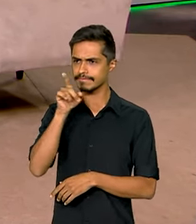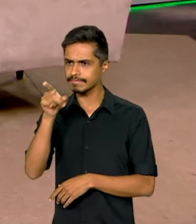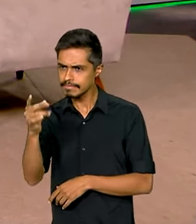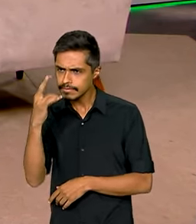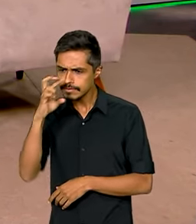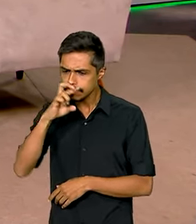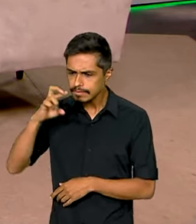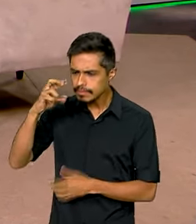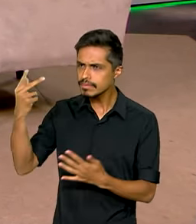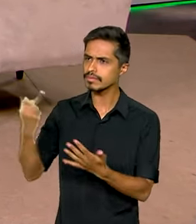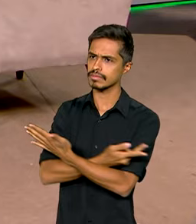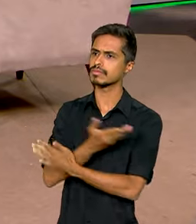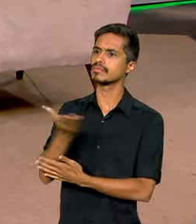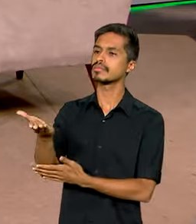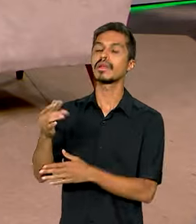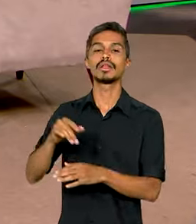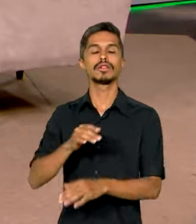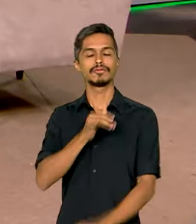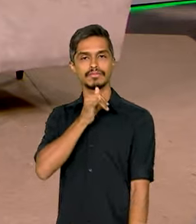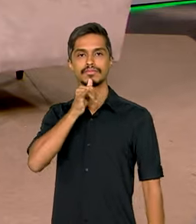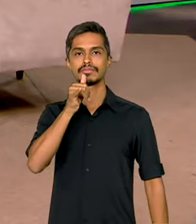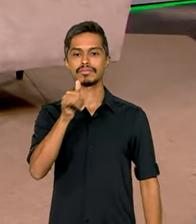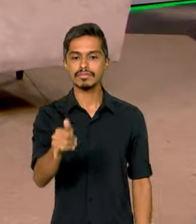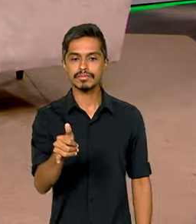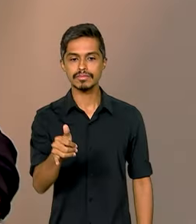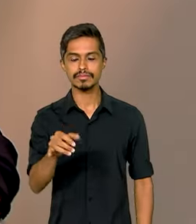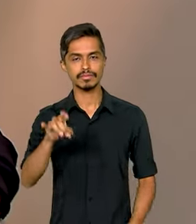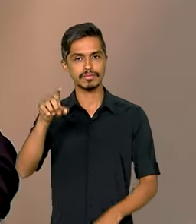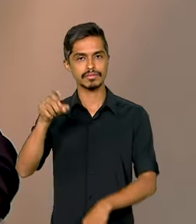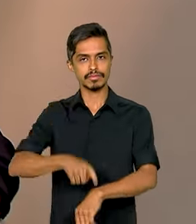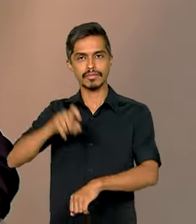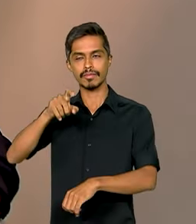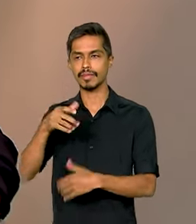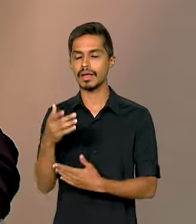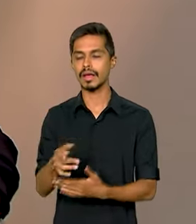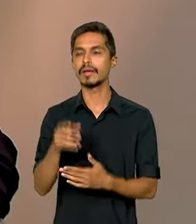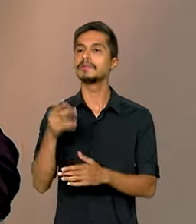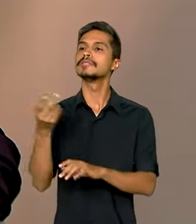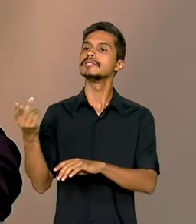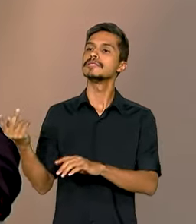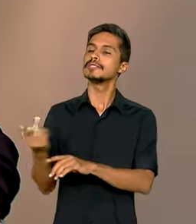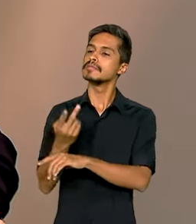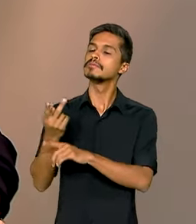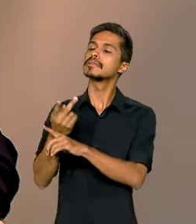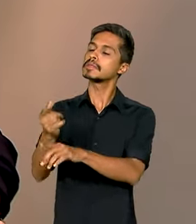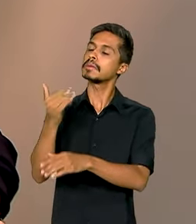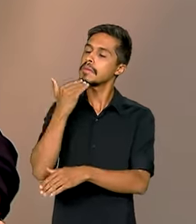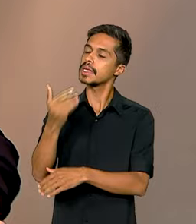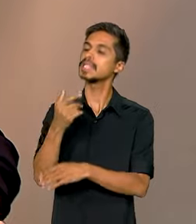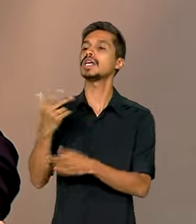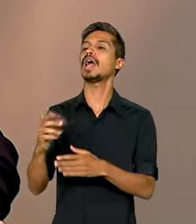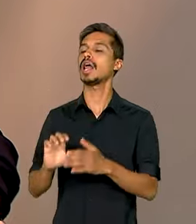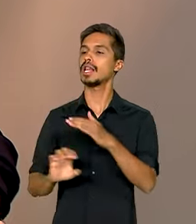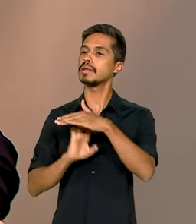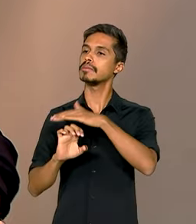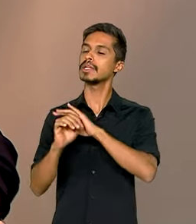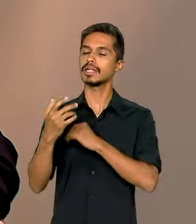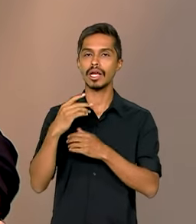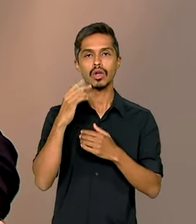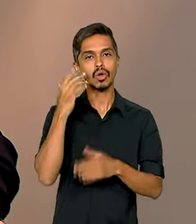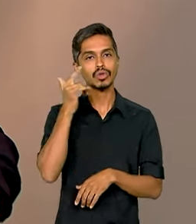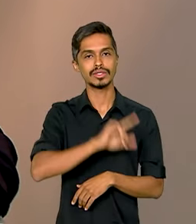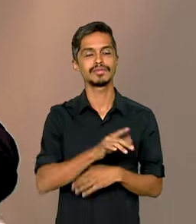essa situação e aciona imediatamente porque as operadoras busquem solucionar. E durante 2024, nós vamos continuar